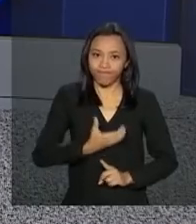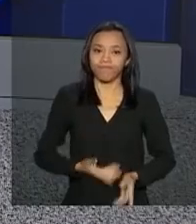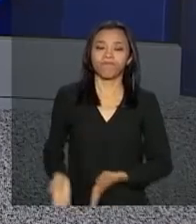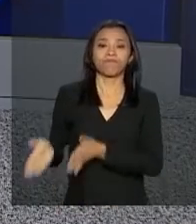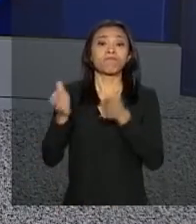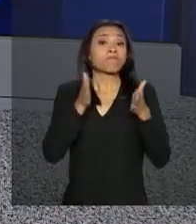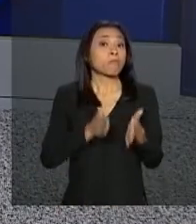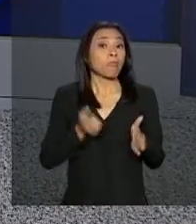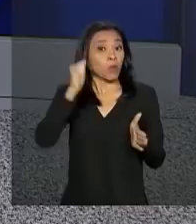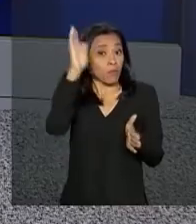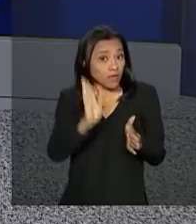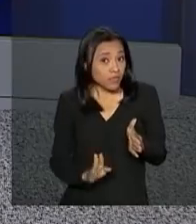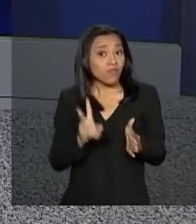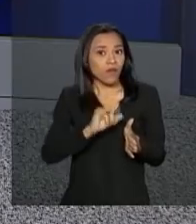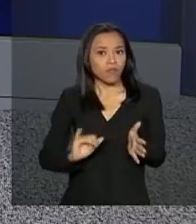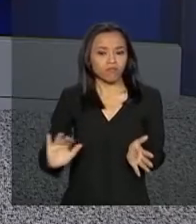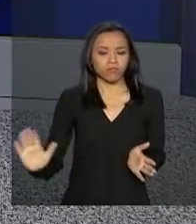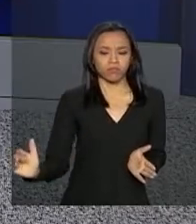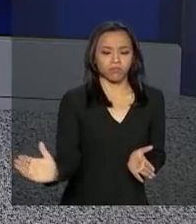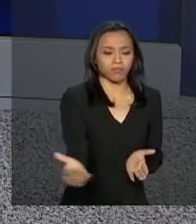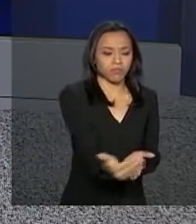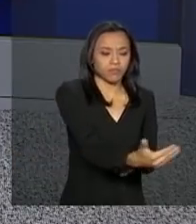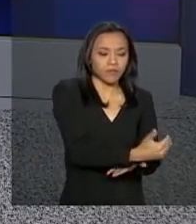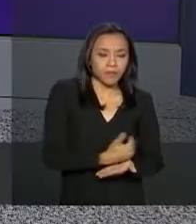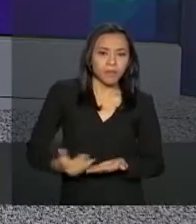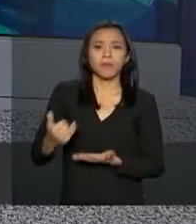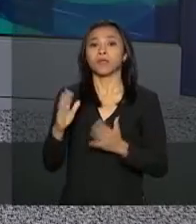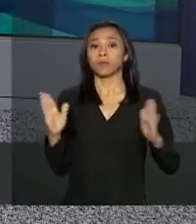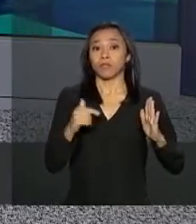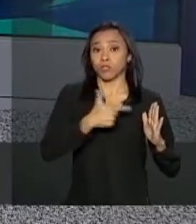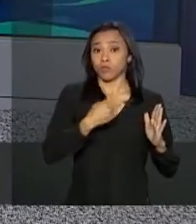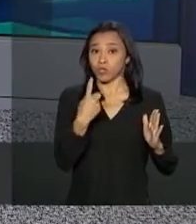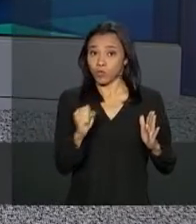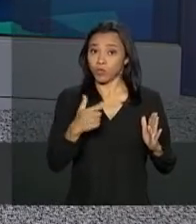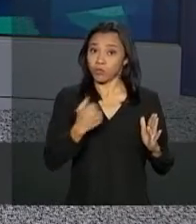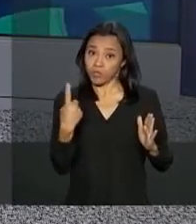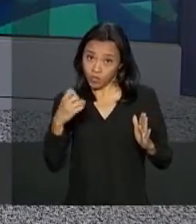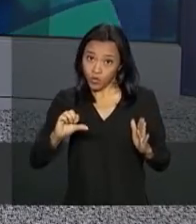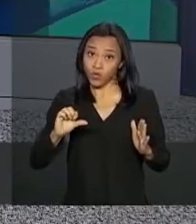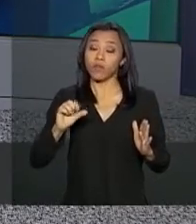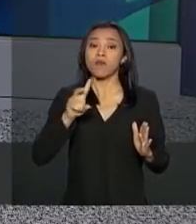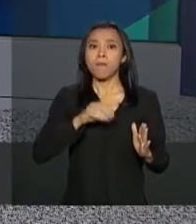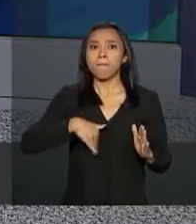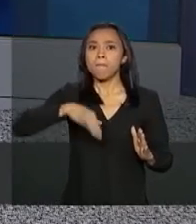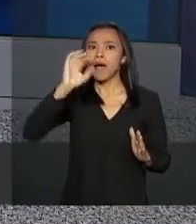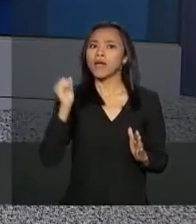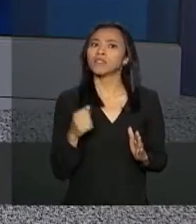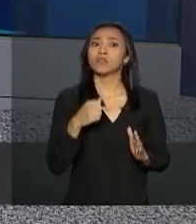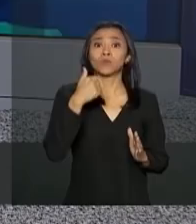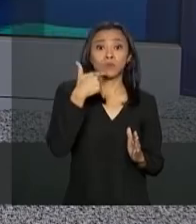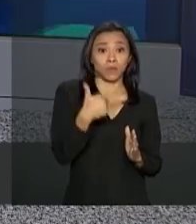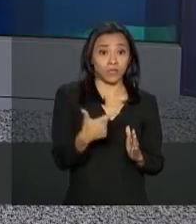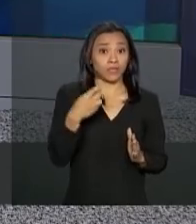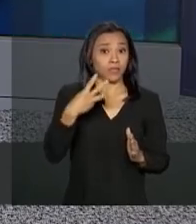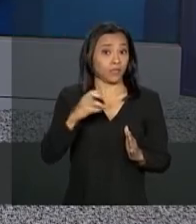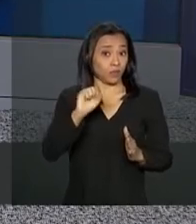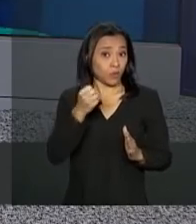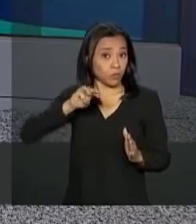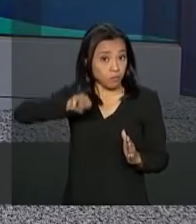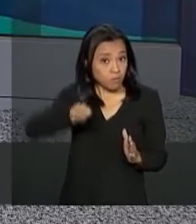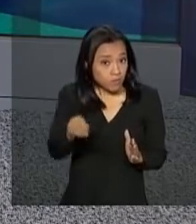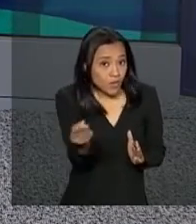O Brasil deve colher na safra 2018 e 2019 mais de 238 milhões de toneladas de grãos.